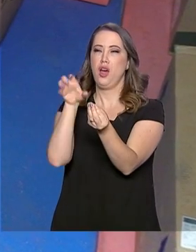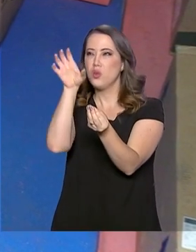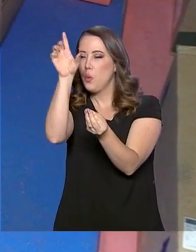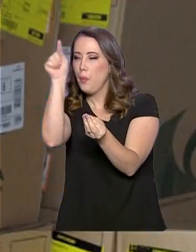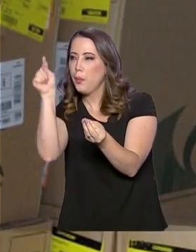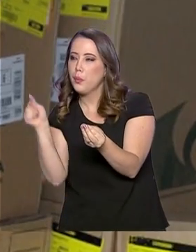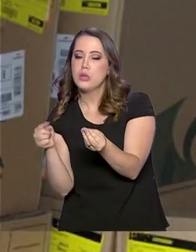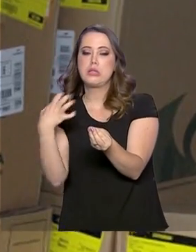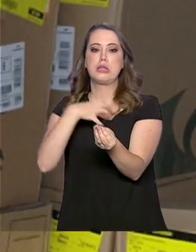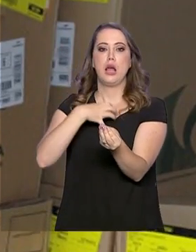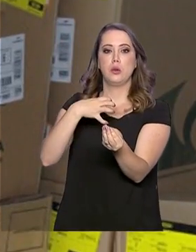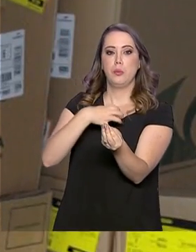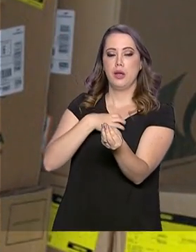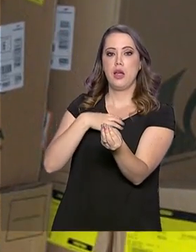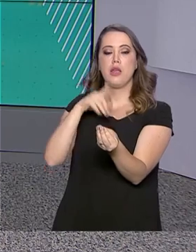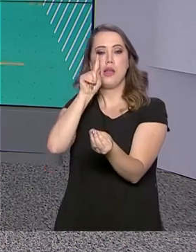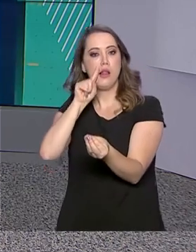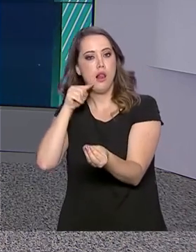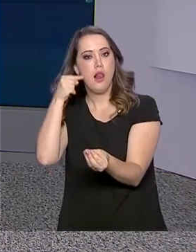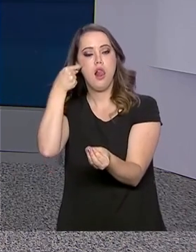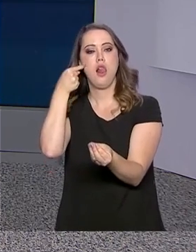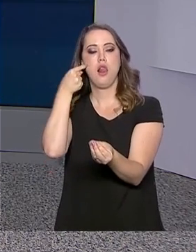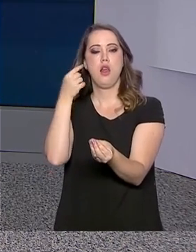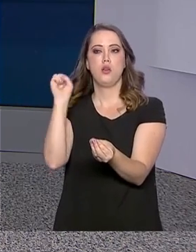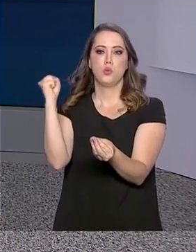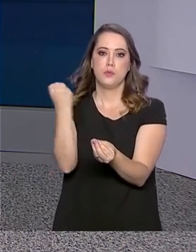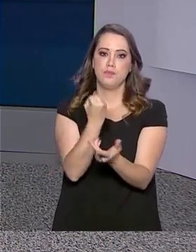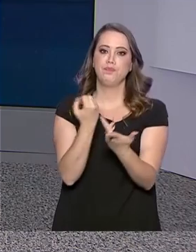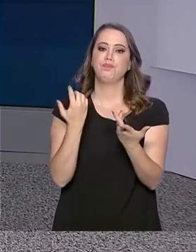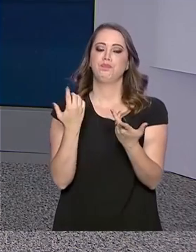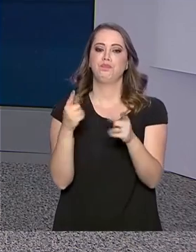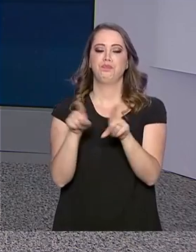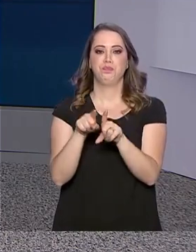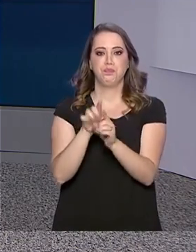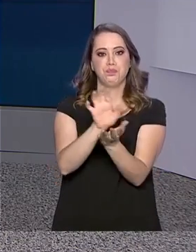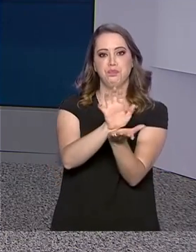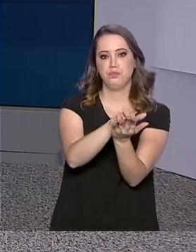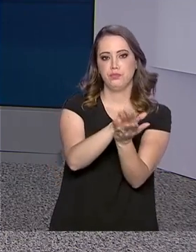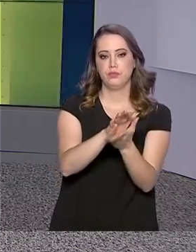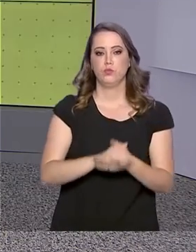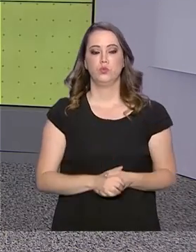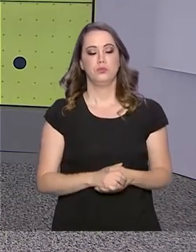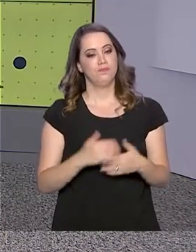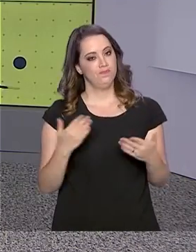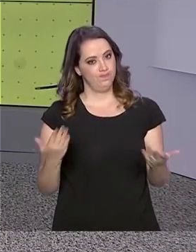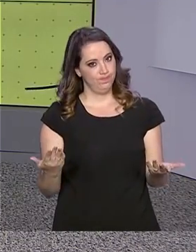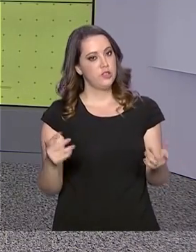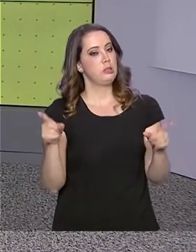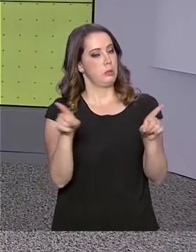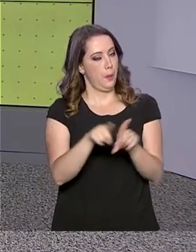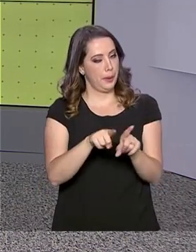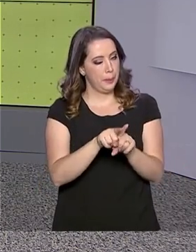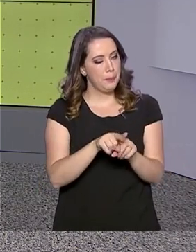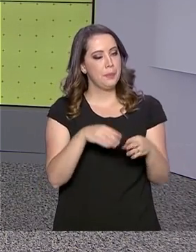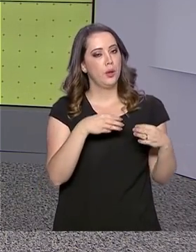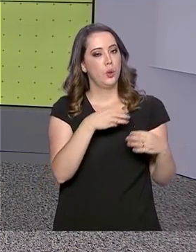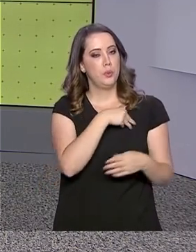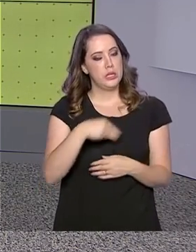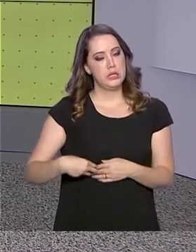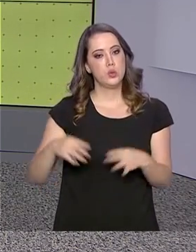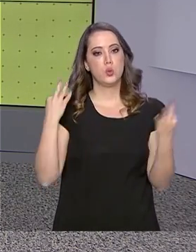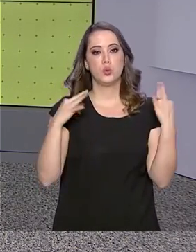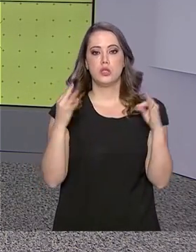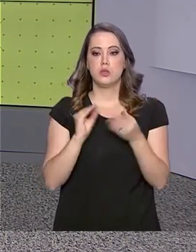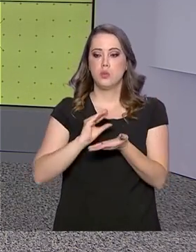Alagoas e Pernambuco. E o Ministro do Turismo anunciou a liberação de 200 milhões de reais por meio de uma linha de